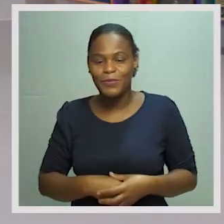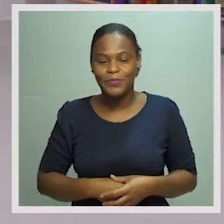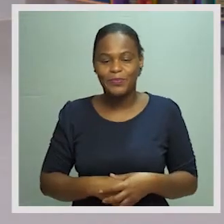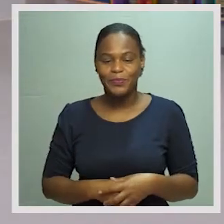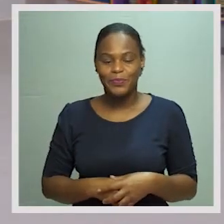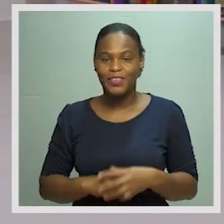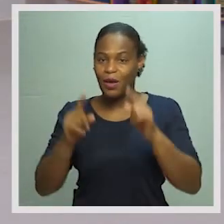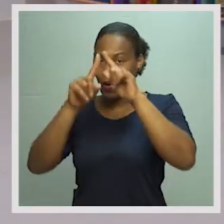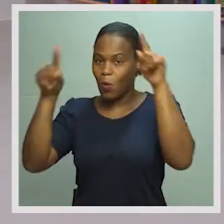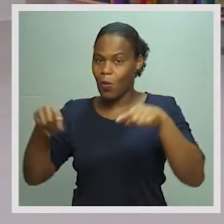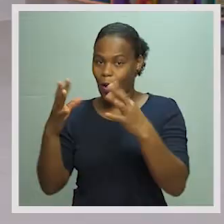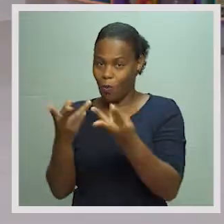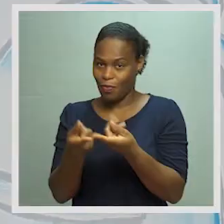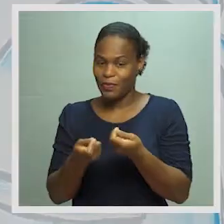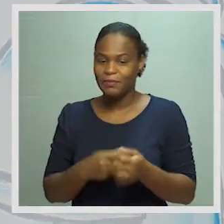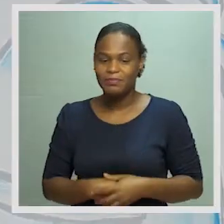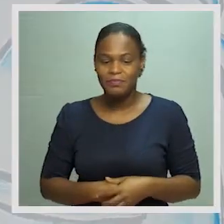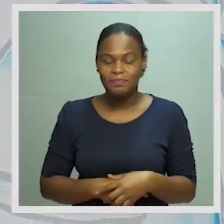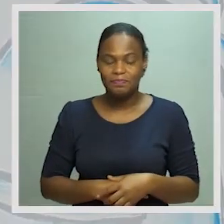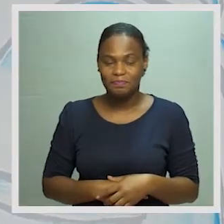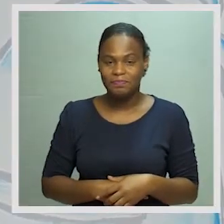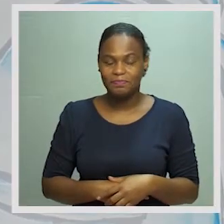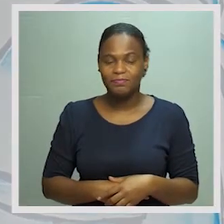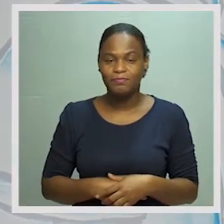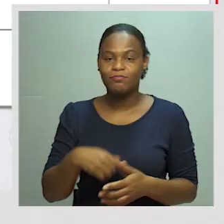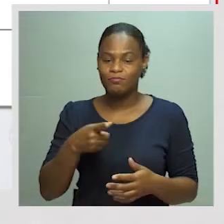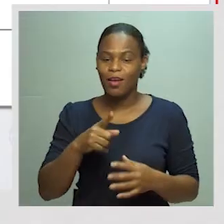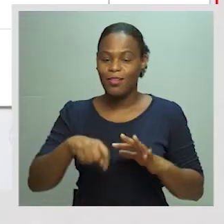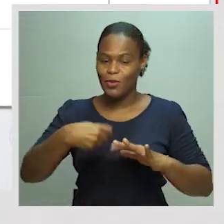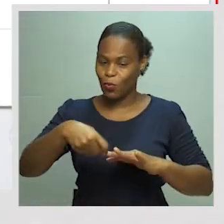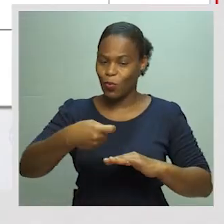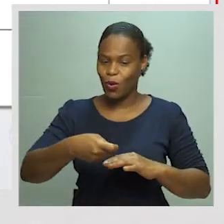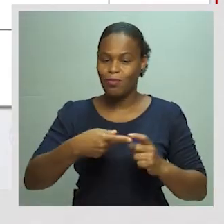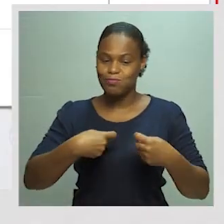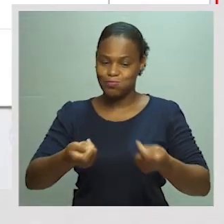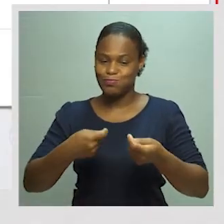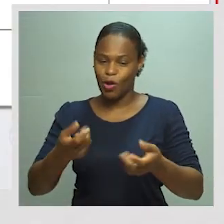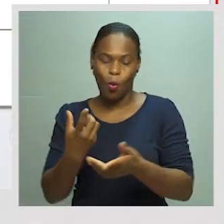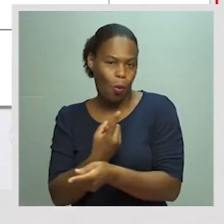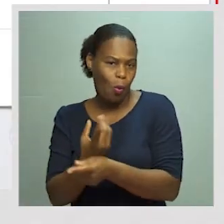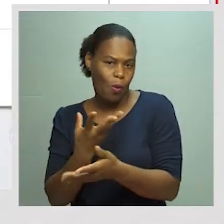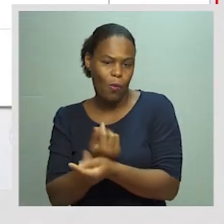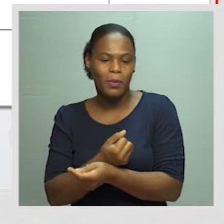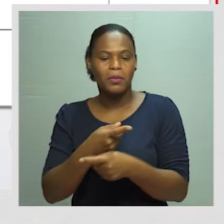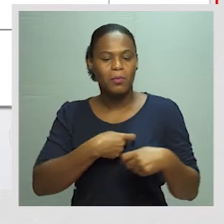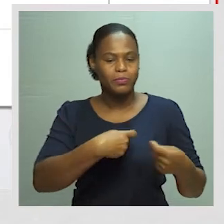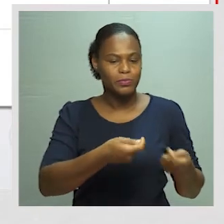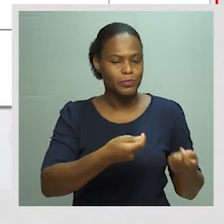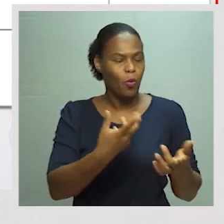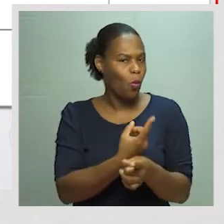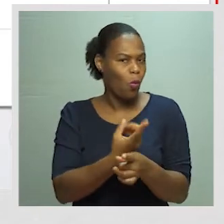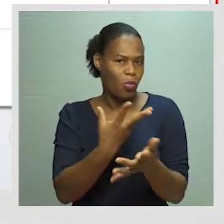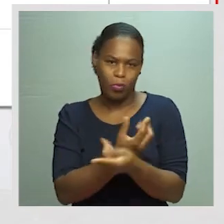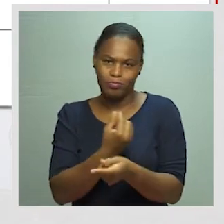No nosso circuito não. Na nossa conta. Está ali recursos, despesas de consumo, despesas de consumo.